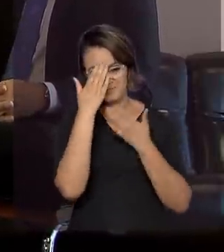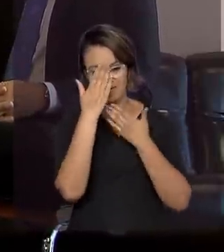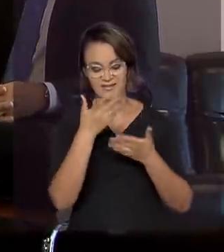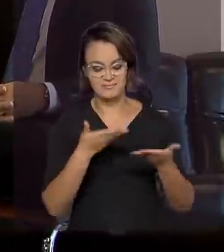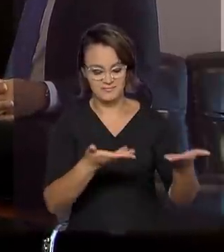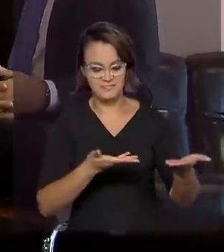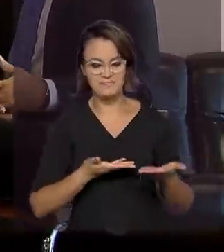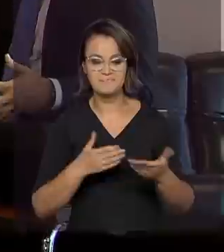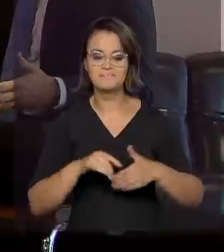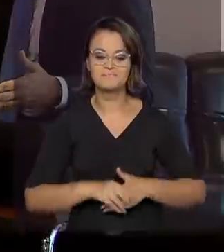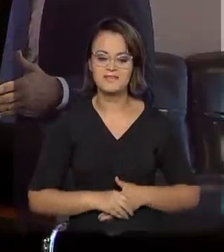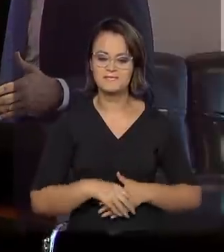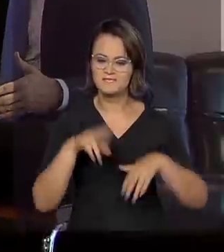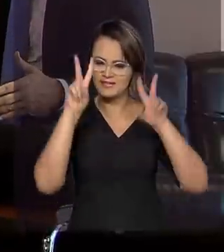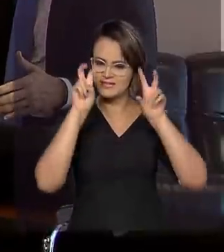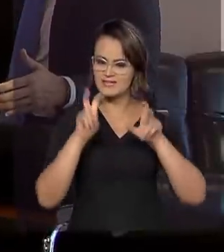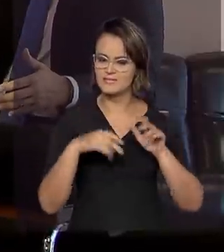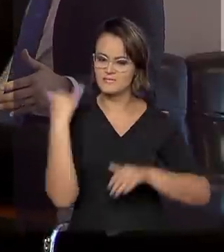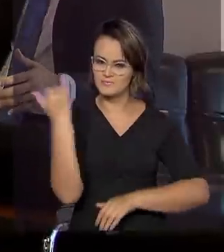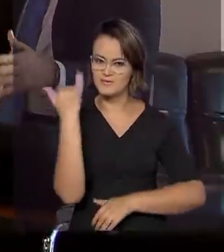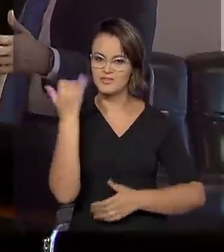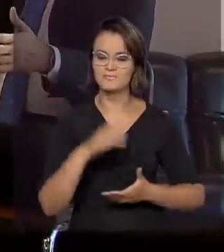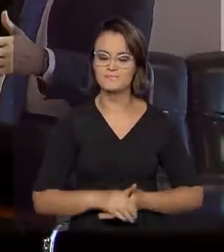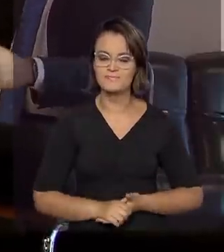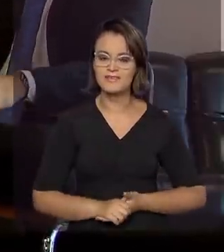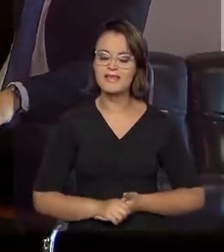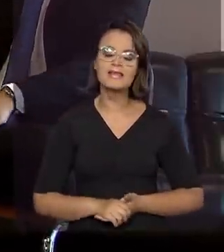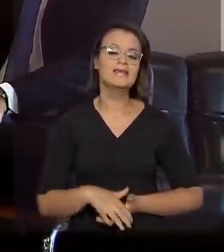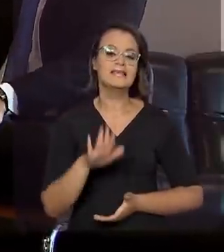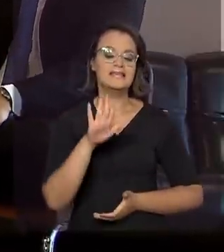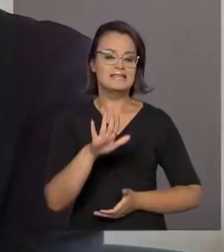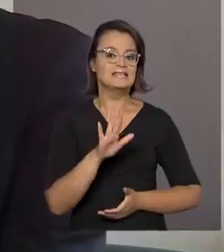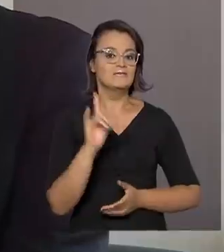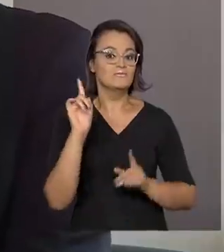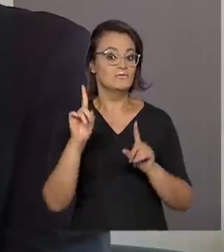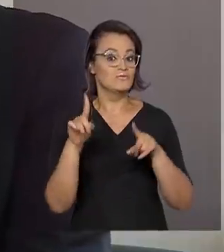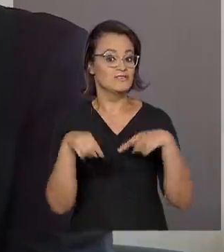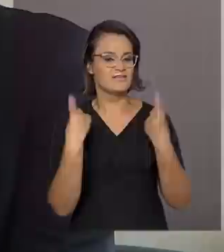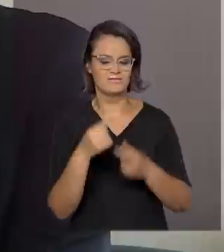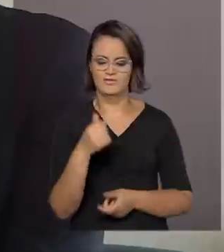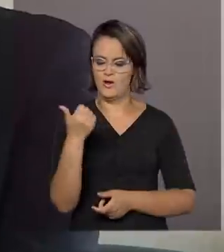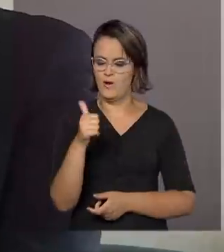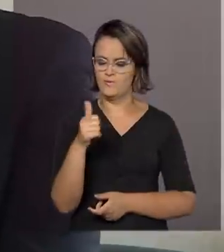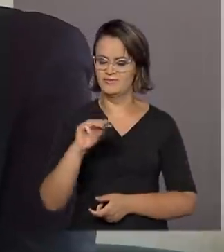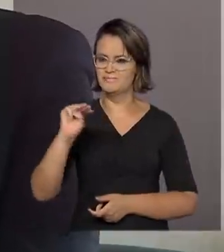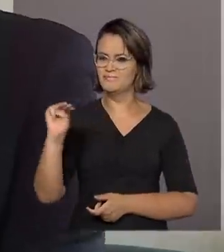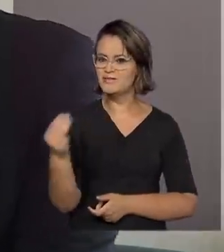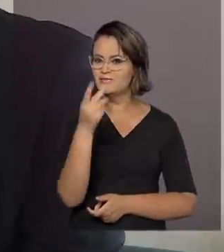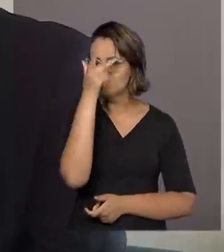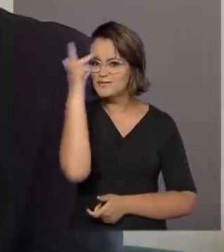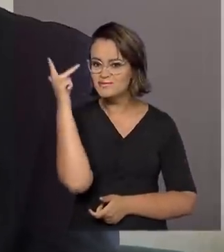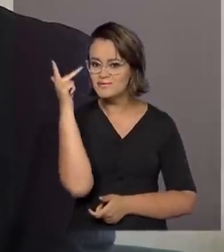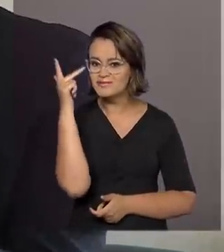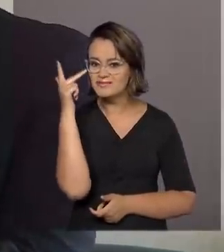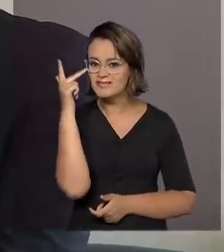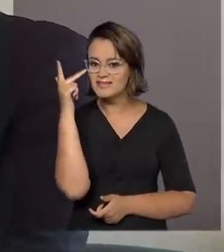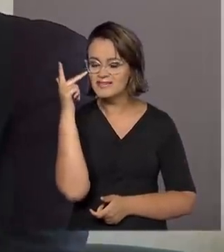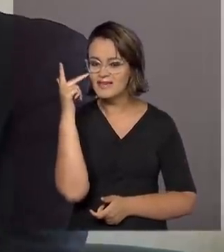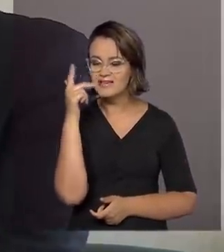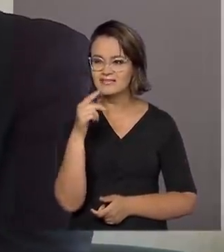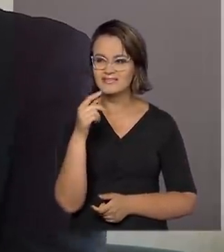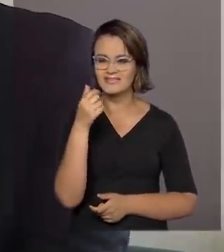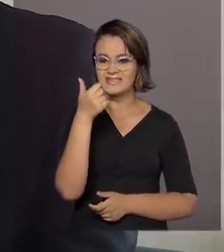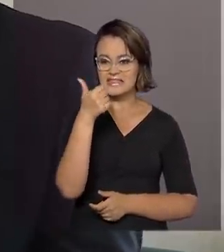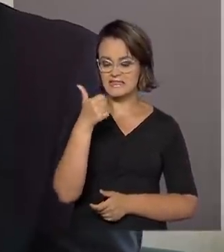participação aqui no Brasil em Pauta para falar de um tema tão importante. E já temos esse desafio aí de 11 milhões de pessoas, 15 anos